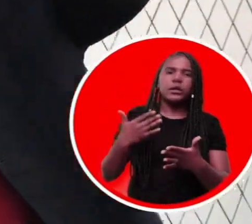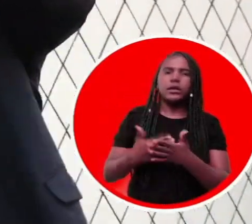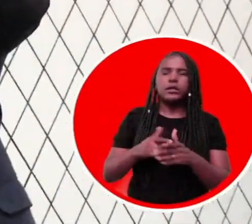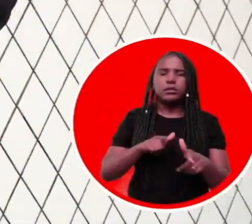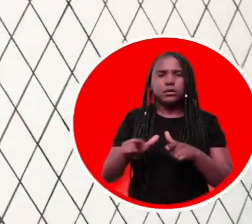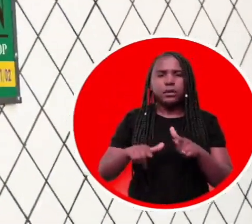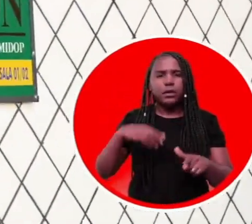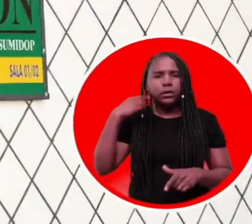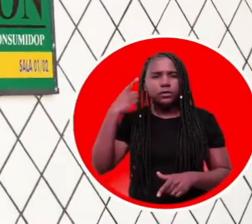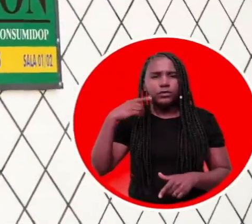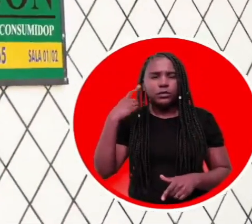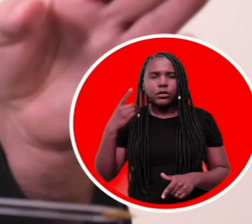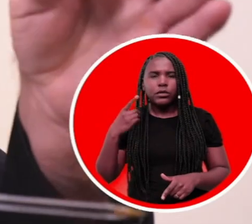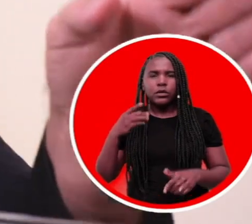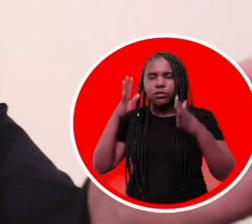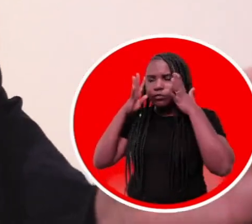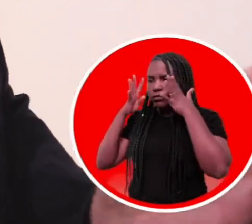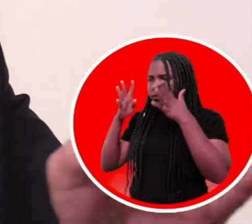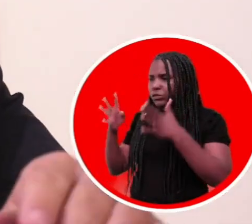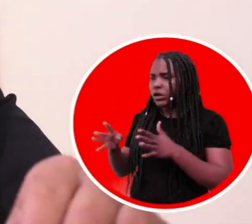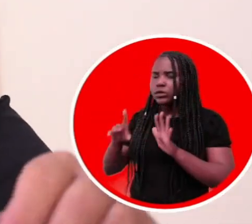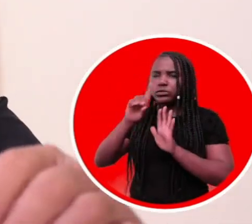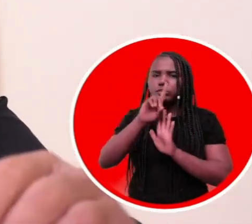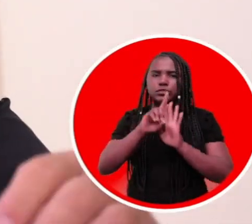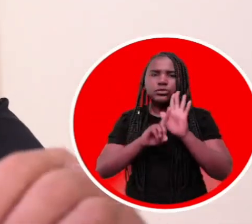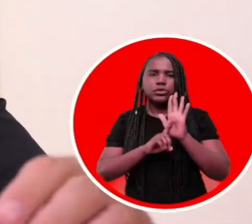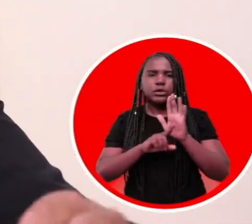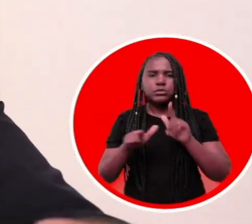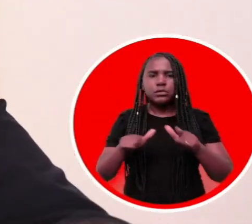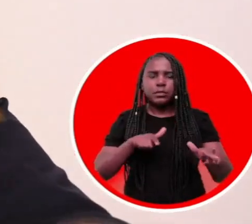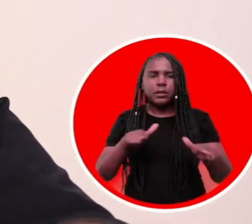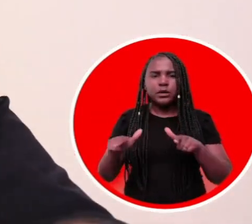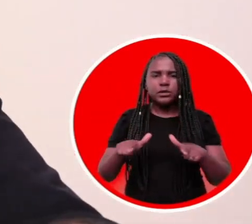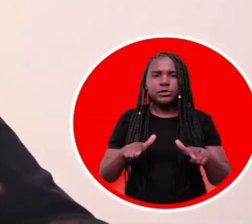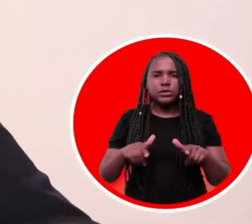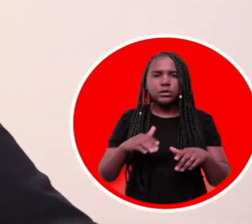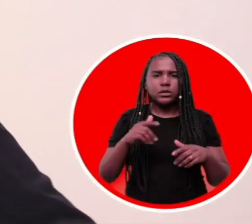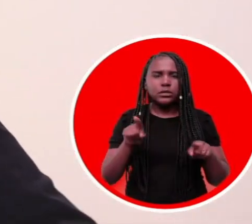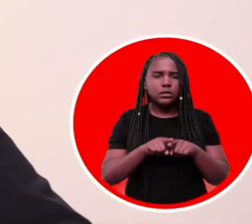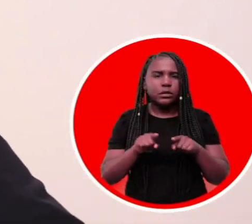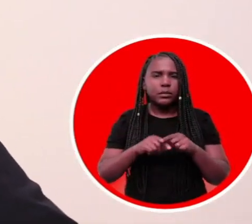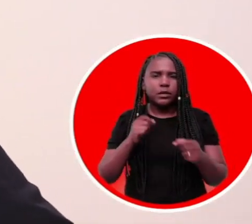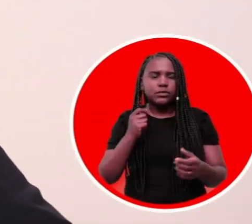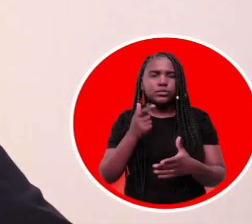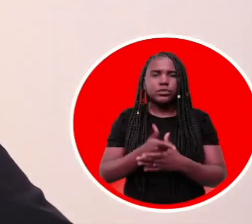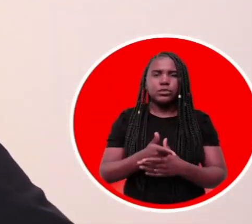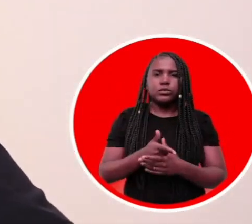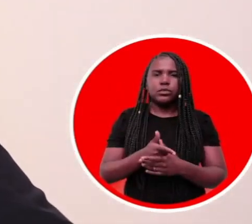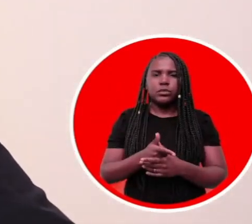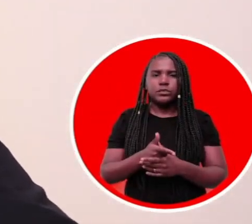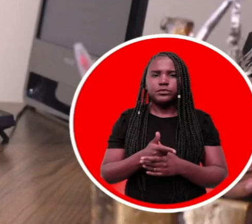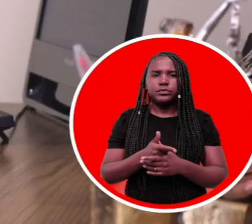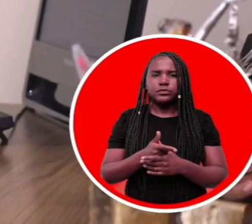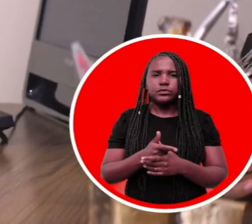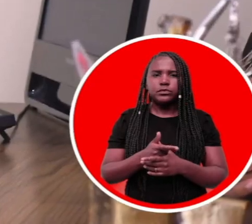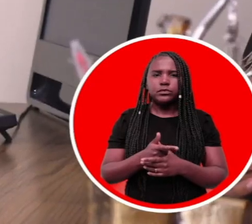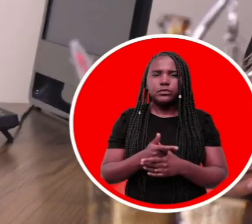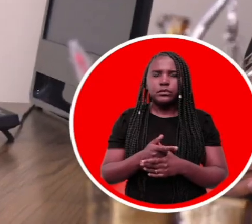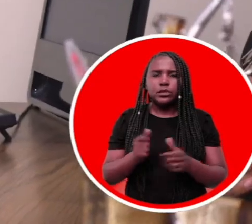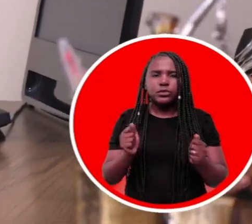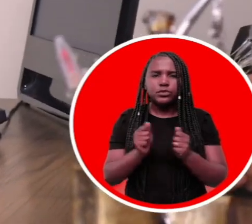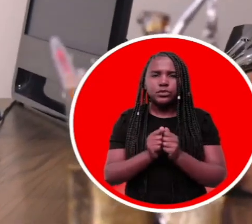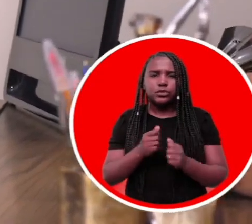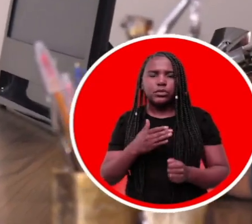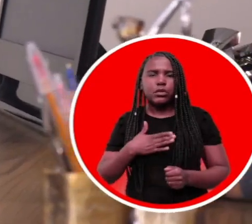advocacia, focada em garantir os direitos trabalhistas e do consumidor. Quero trazer toda a minha